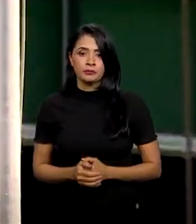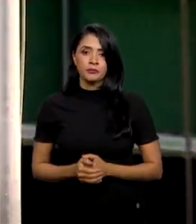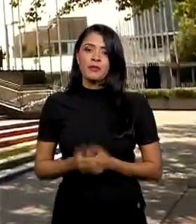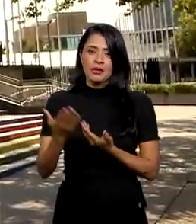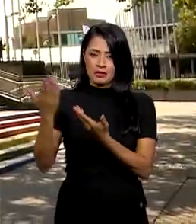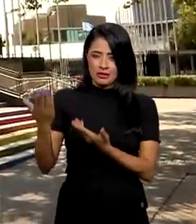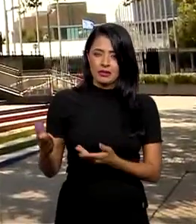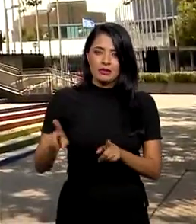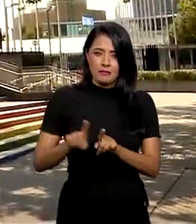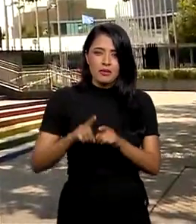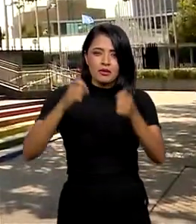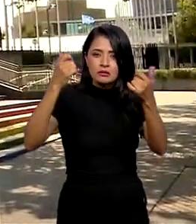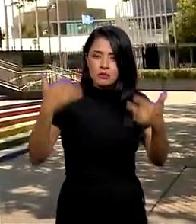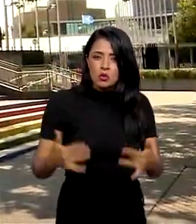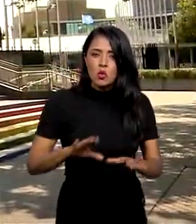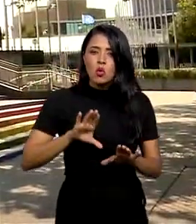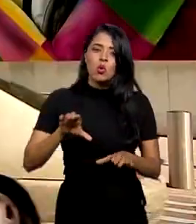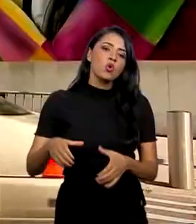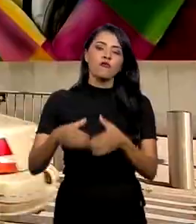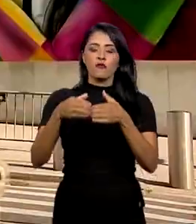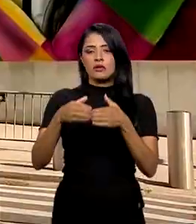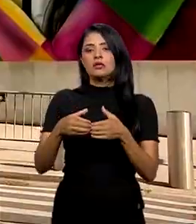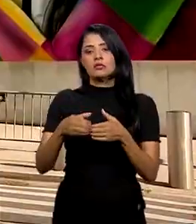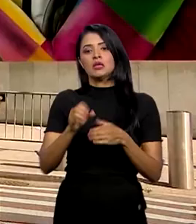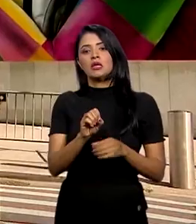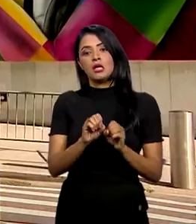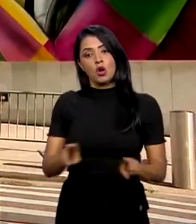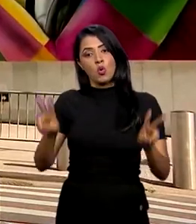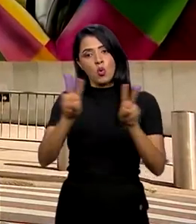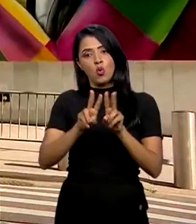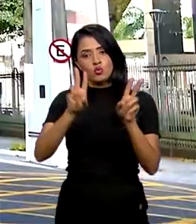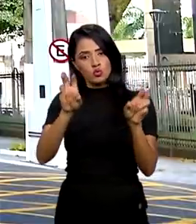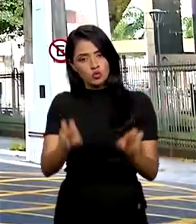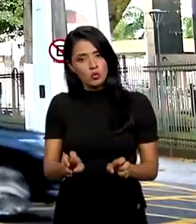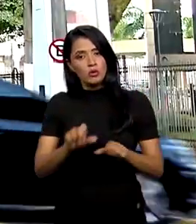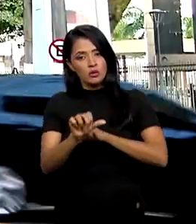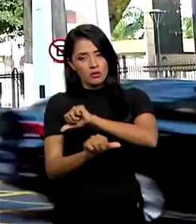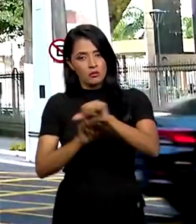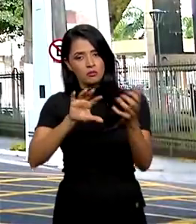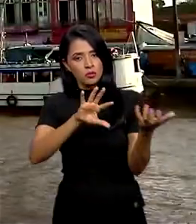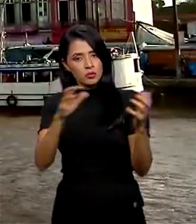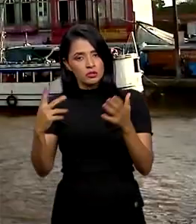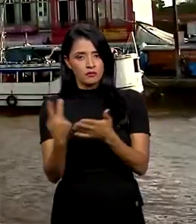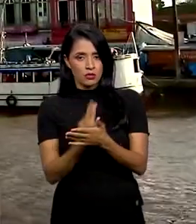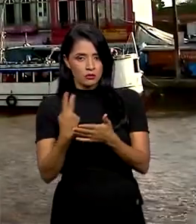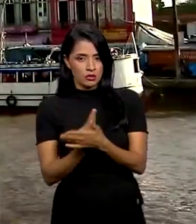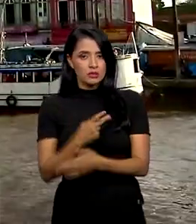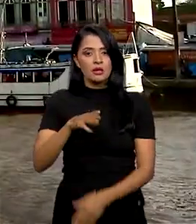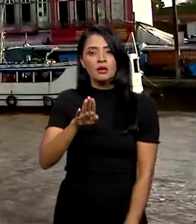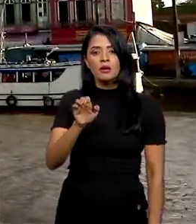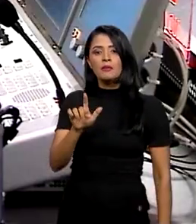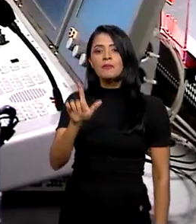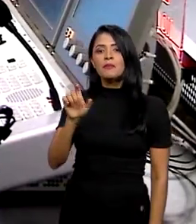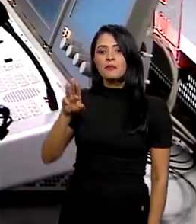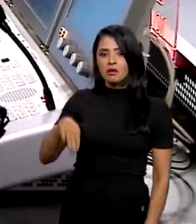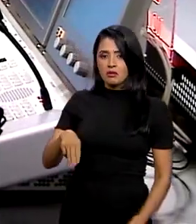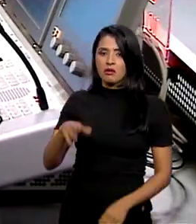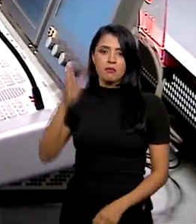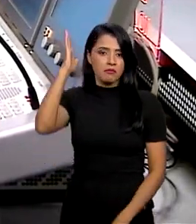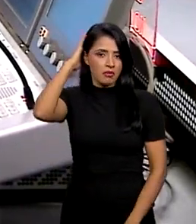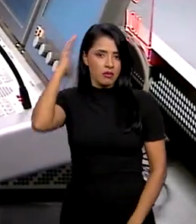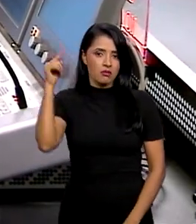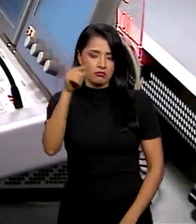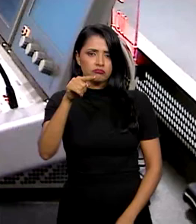falou sobre a Conferência das Nações Unidas sobre Mudanças Climáticas, que será realizada em Belém, no Pará. Eu tenho